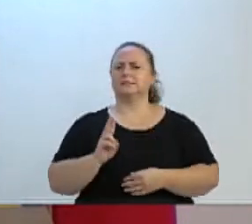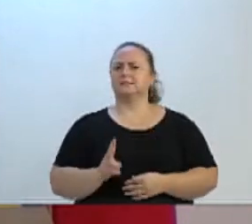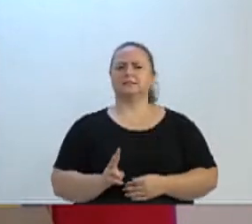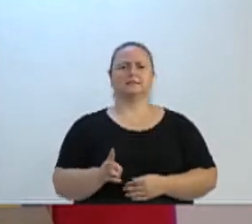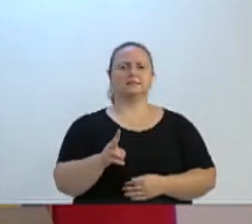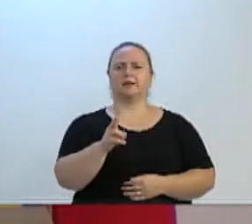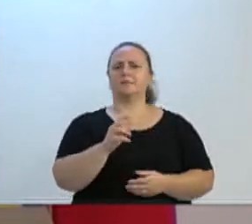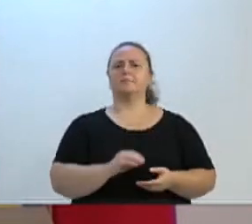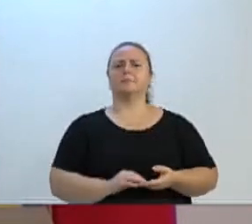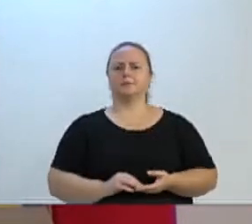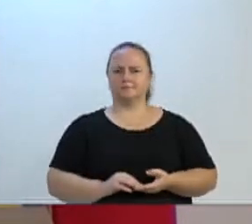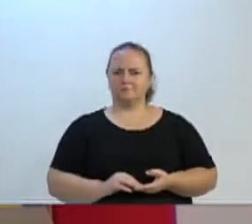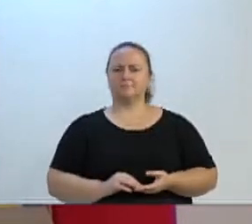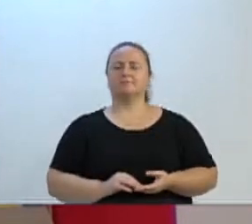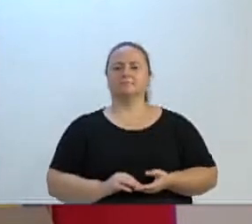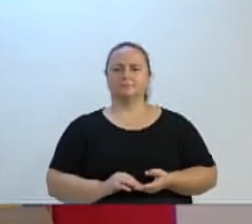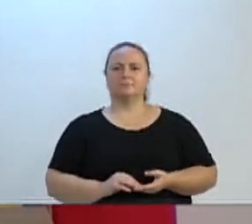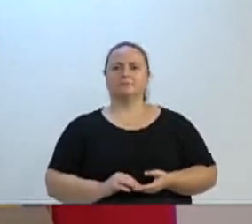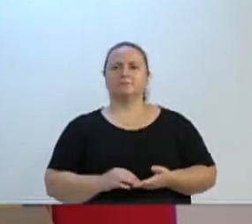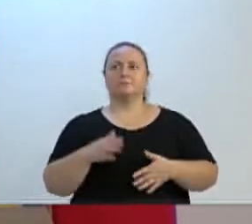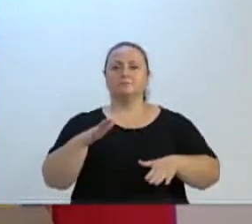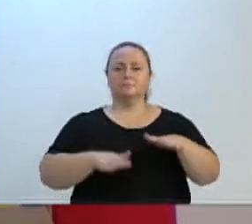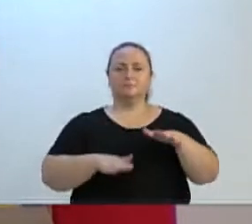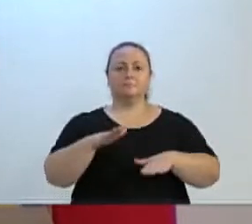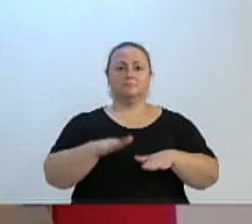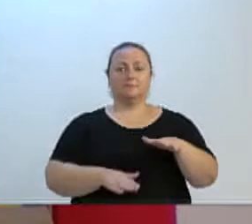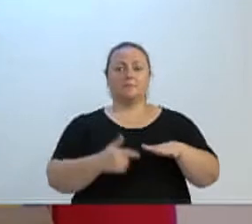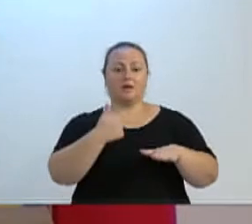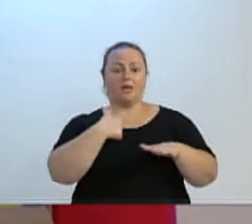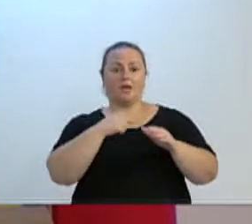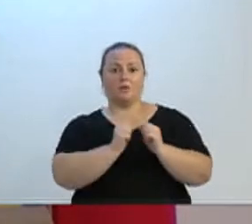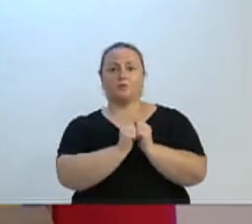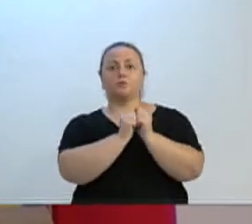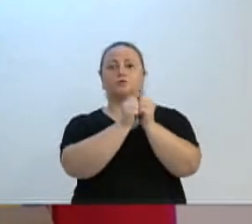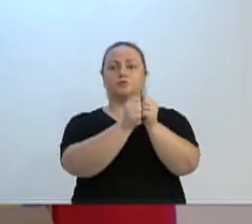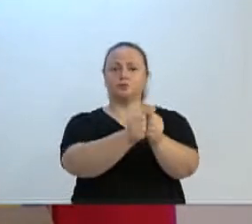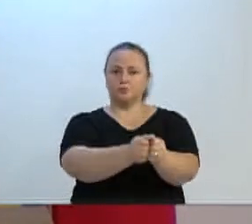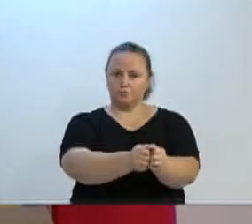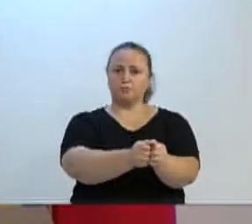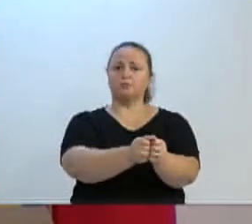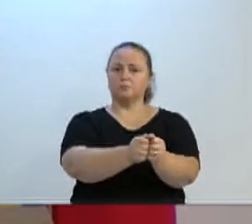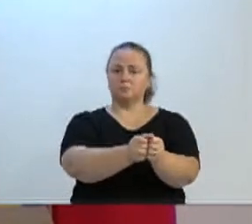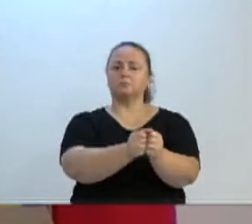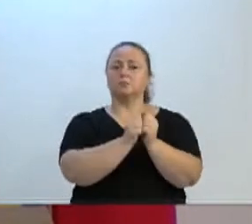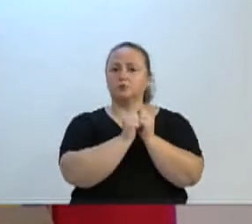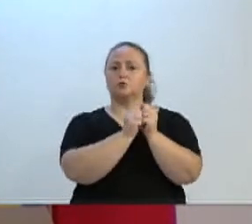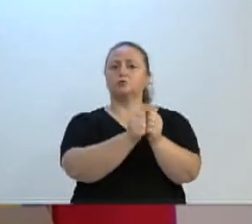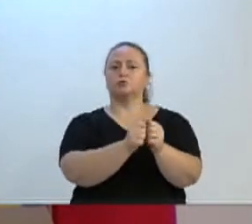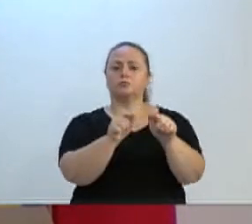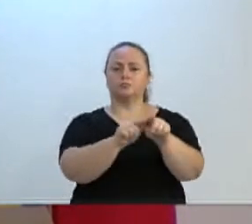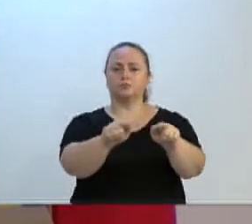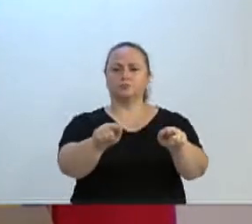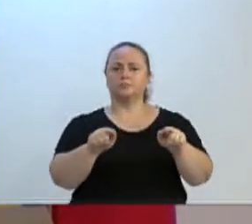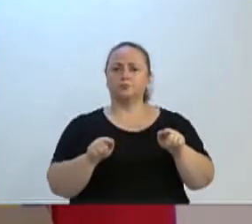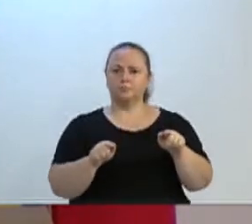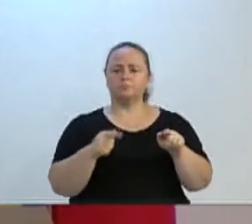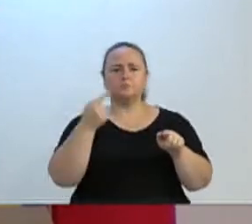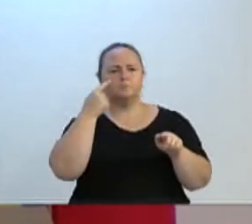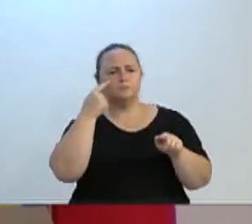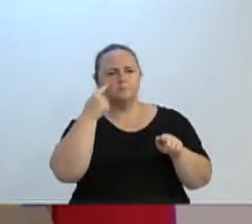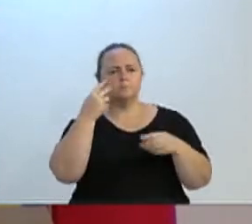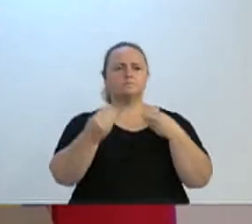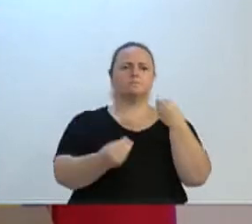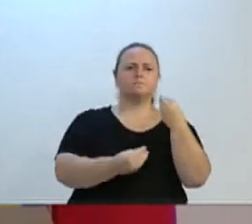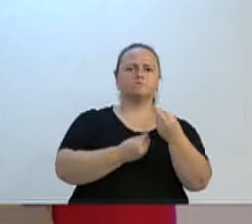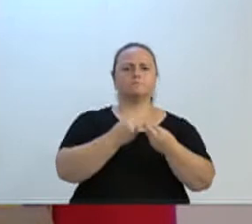nesta Casa Legislativa, muitas vezes eu acompanhei ele junto ao gabinete do prefeito para trazer